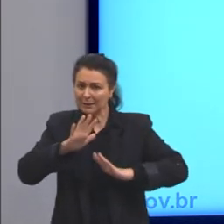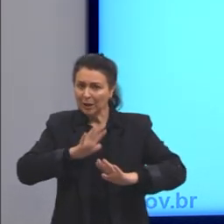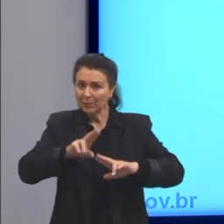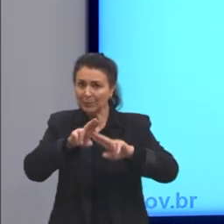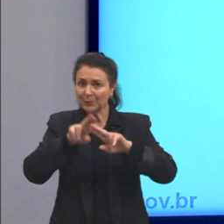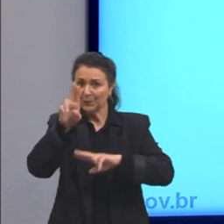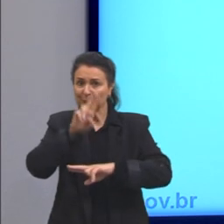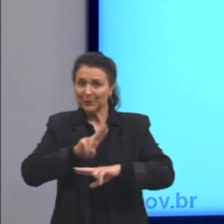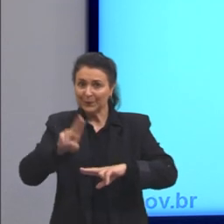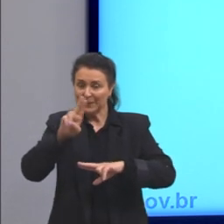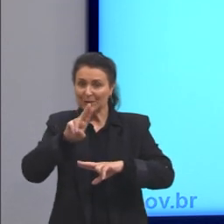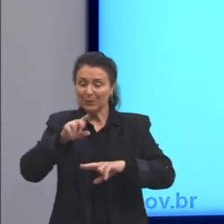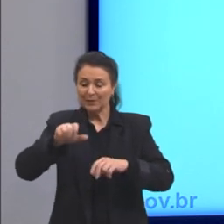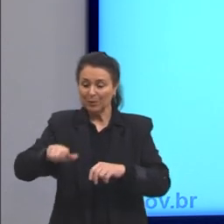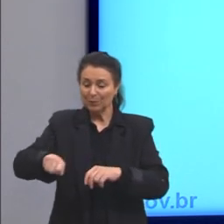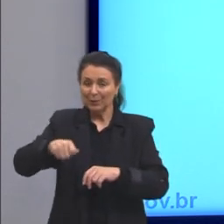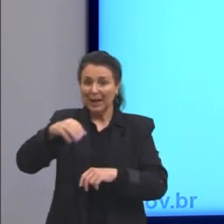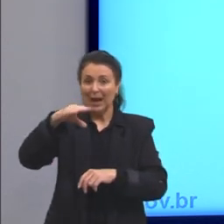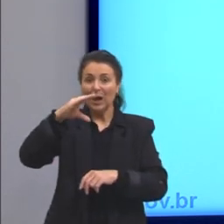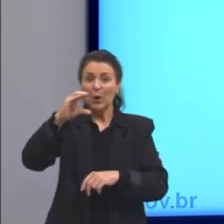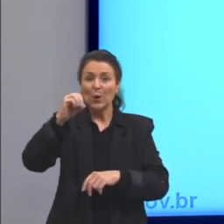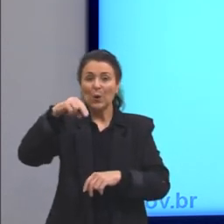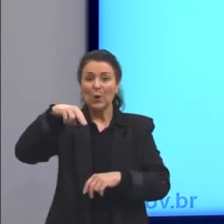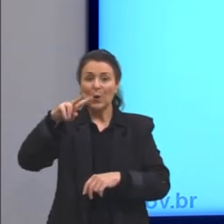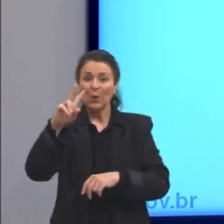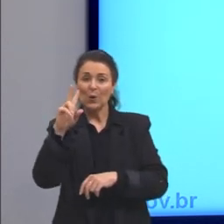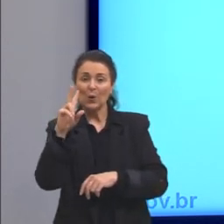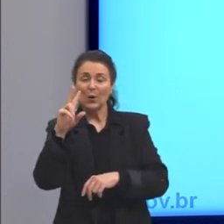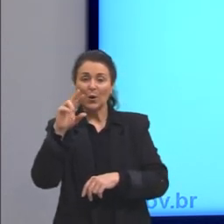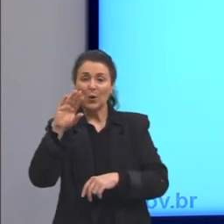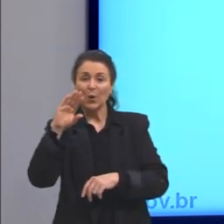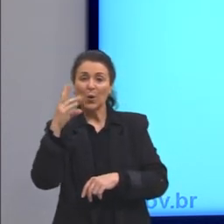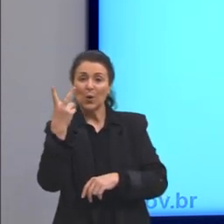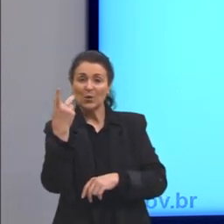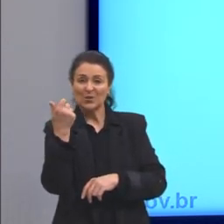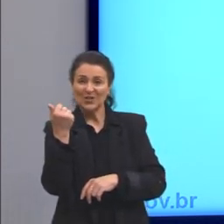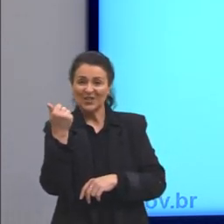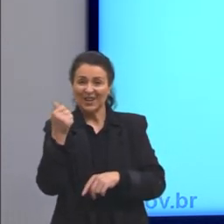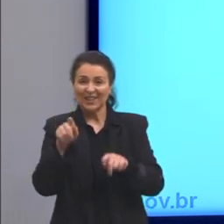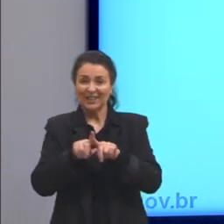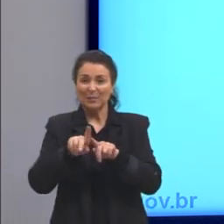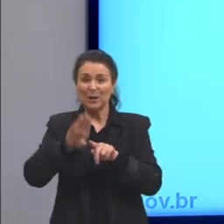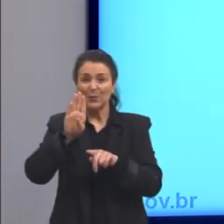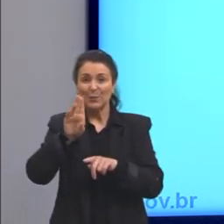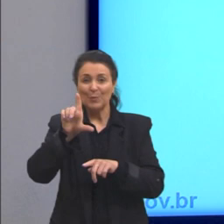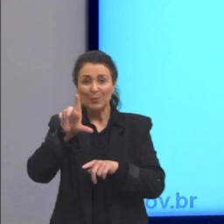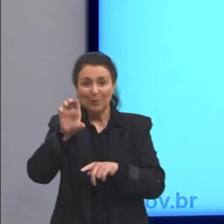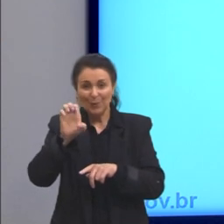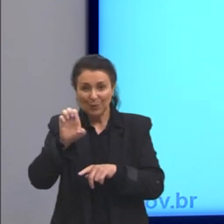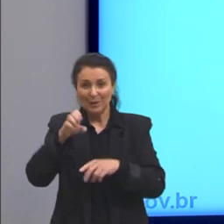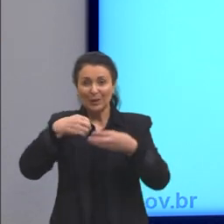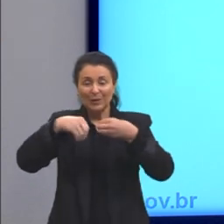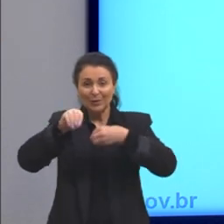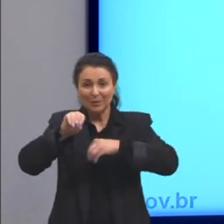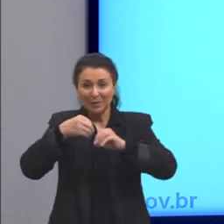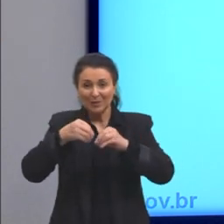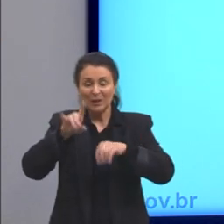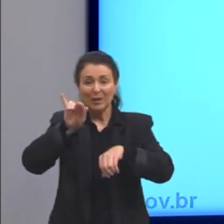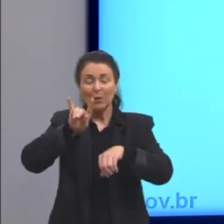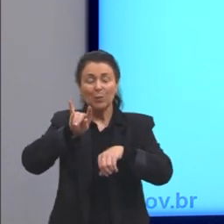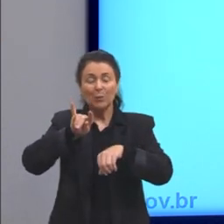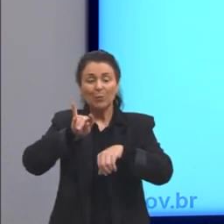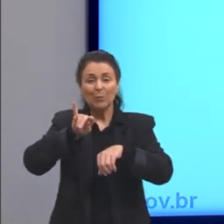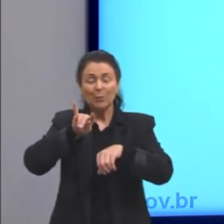na concha, no bule, em alguma panela, sempre algum material diferente no cabo. E esse material, geralmente, é isolante,